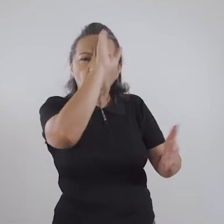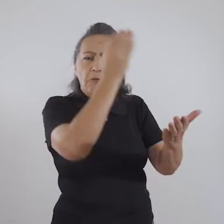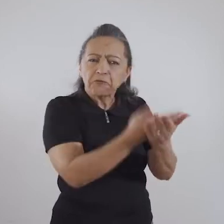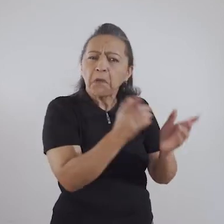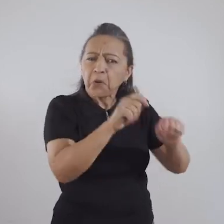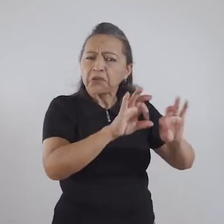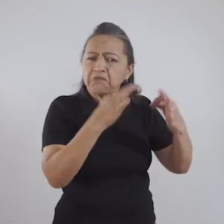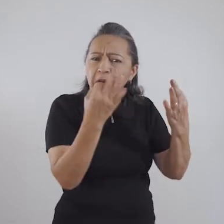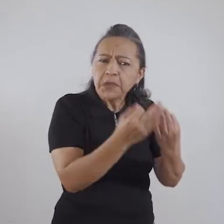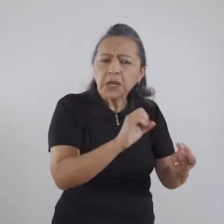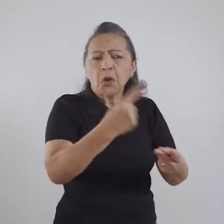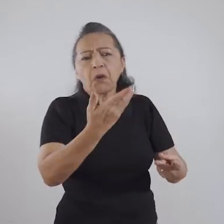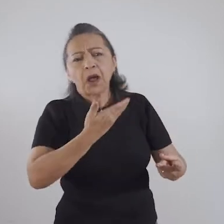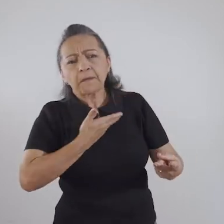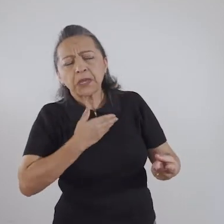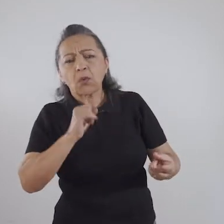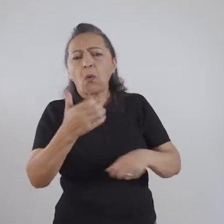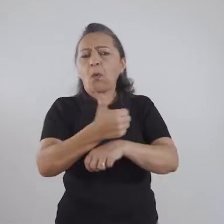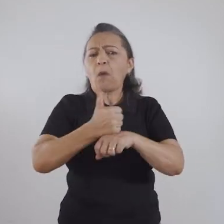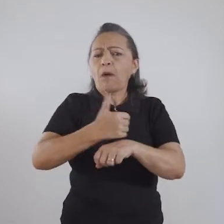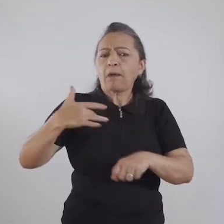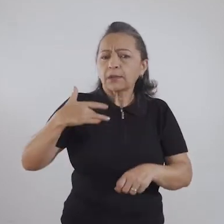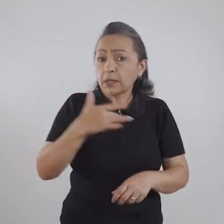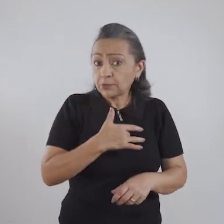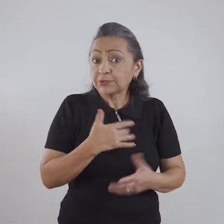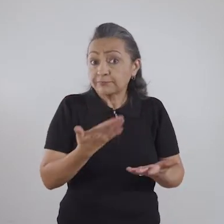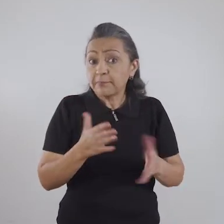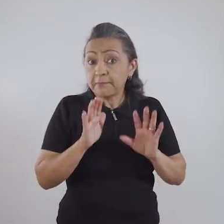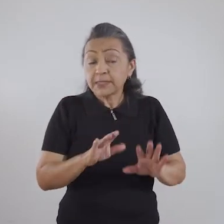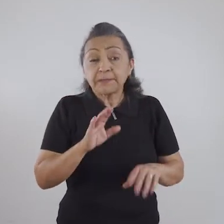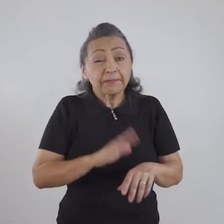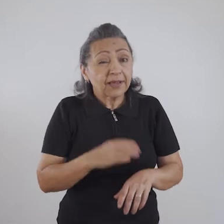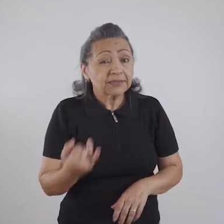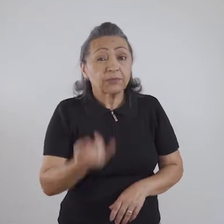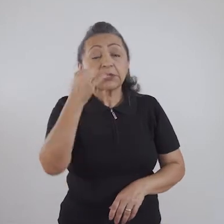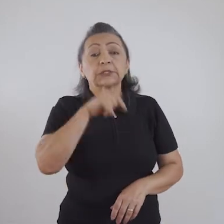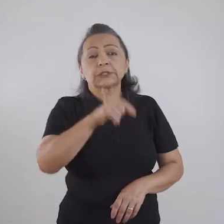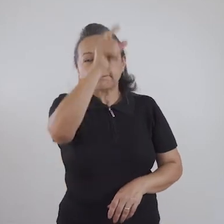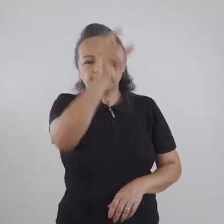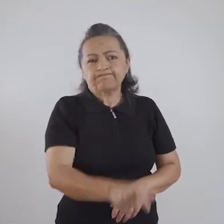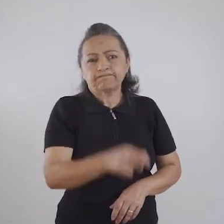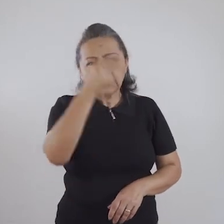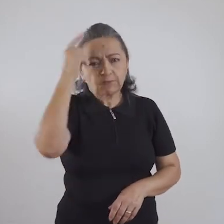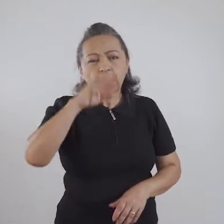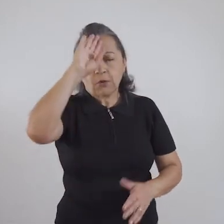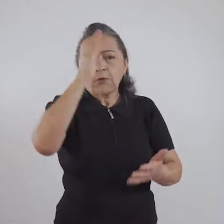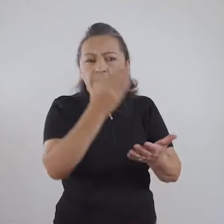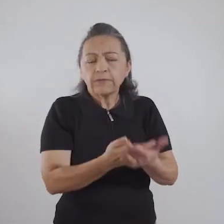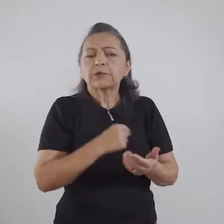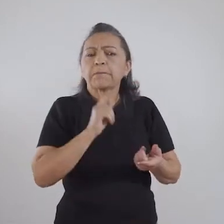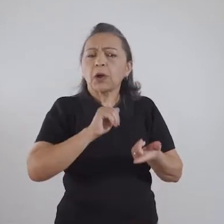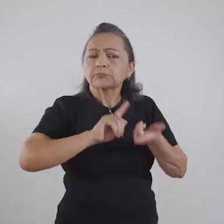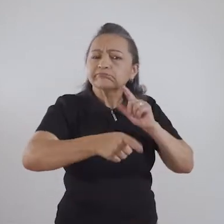confie. Pode ser um familiar, pode ser um amigo, pode ser um profissional de saúde, enfim. O mais importante é que seja alguém que você